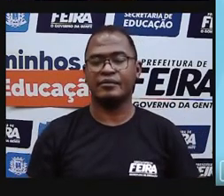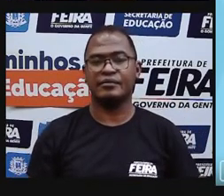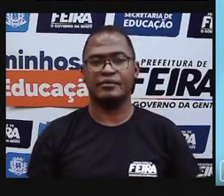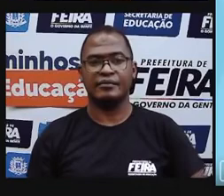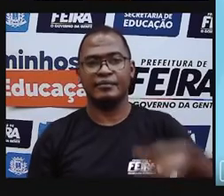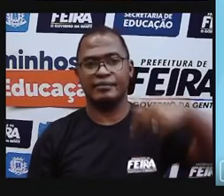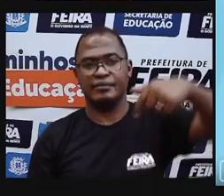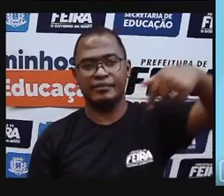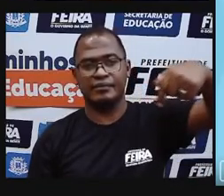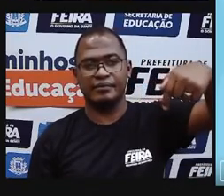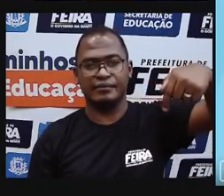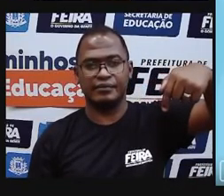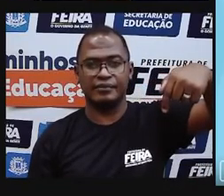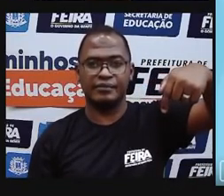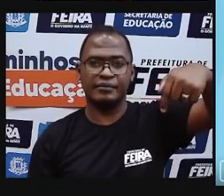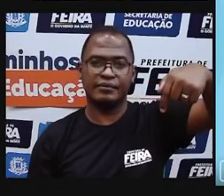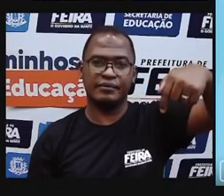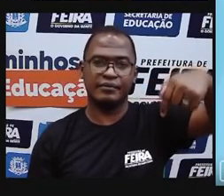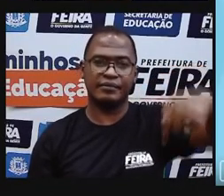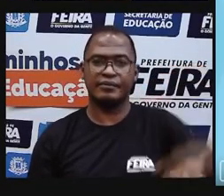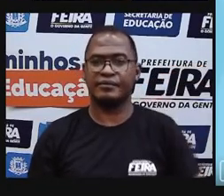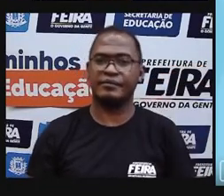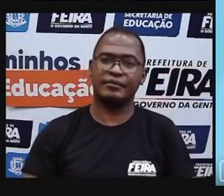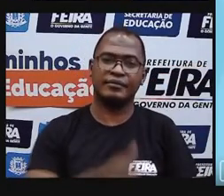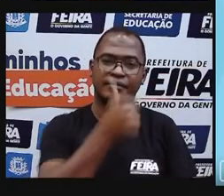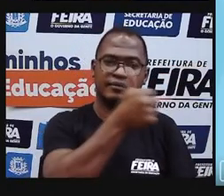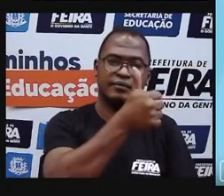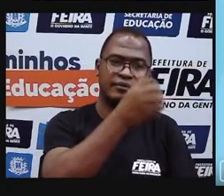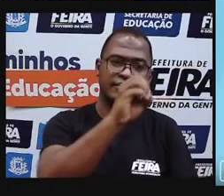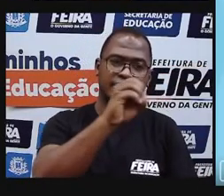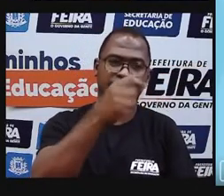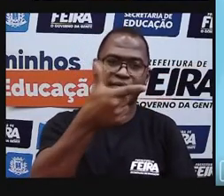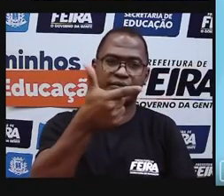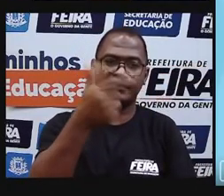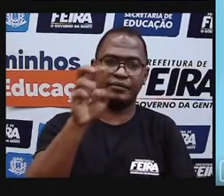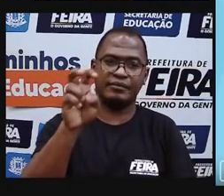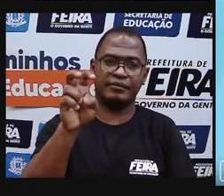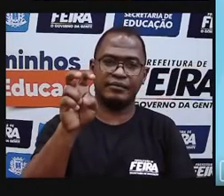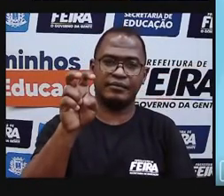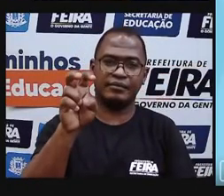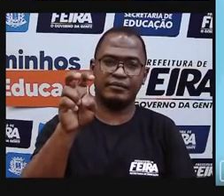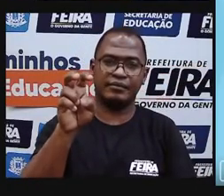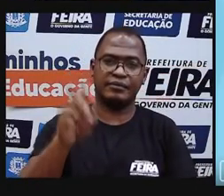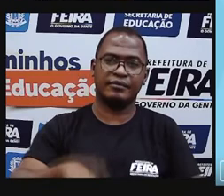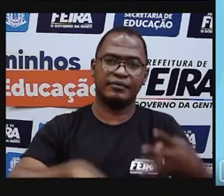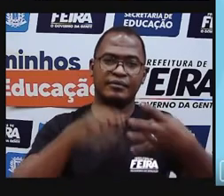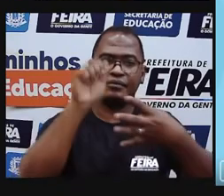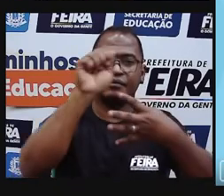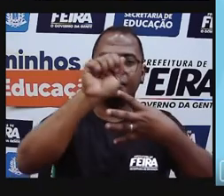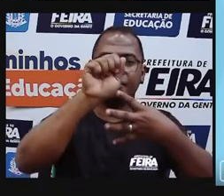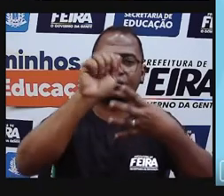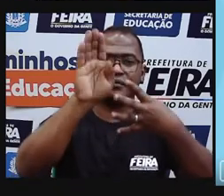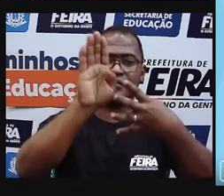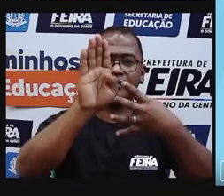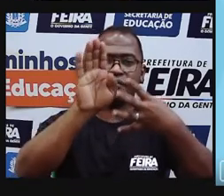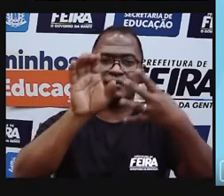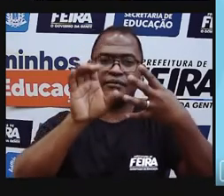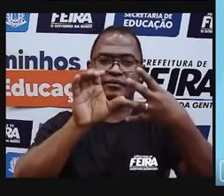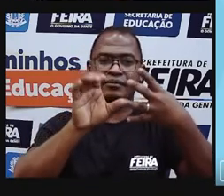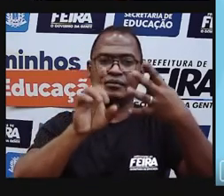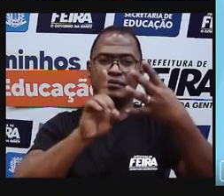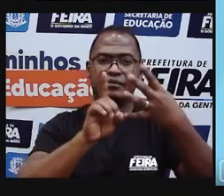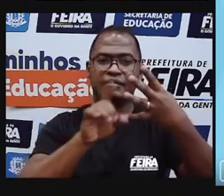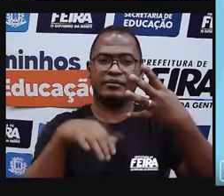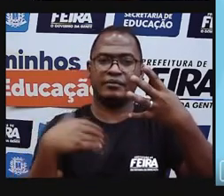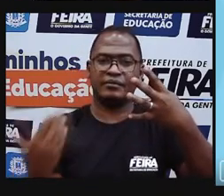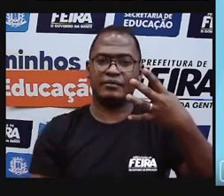Vamos para mais algumas. Mil e vinte e cinco. É uma dezena e seis unidades? Não, porque